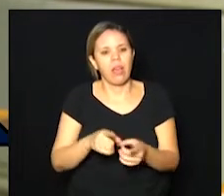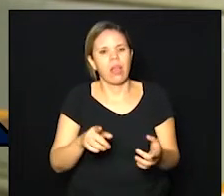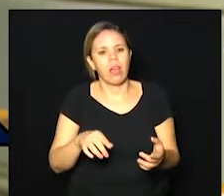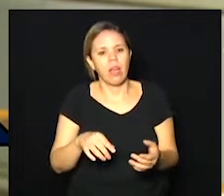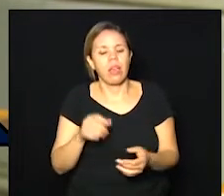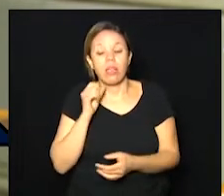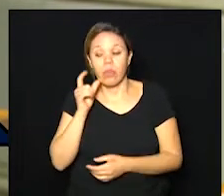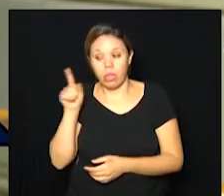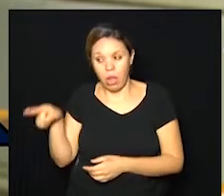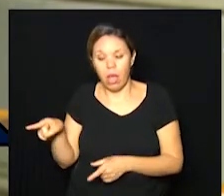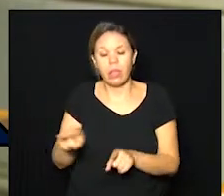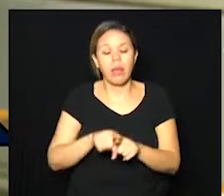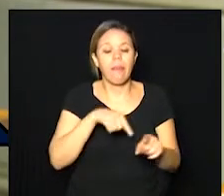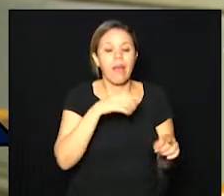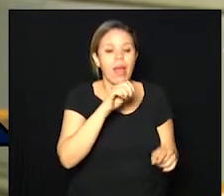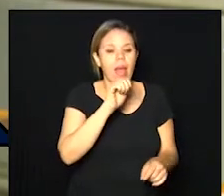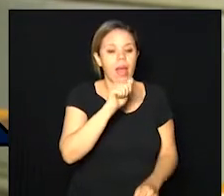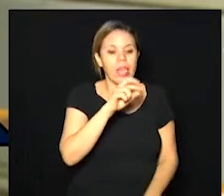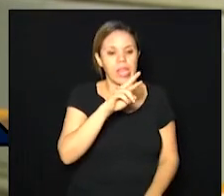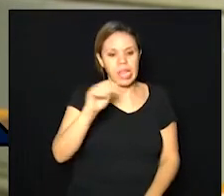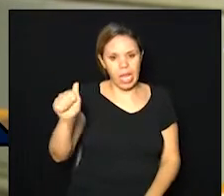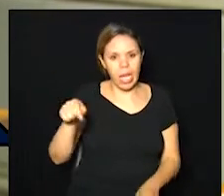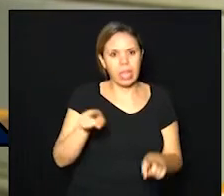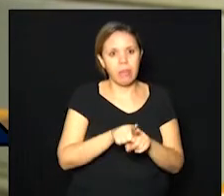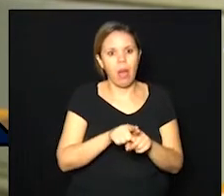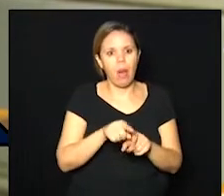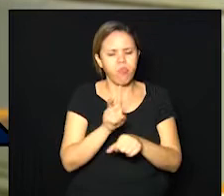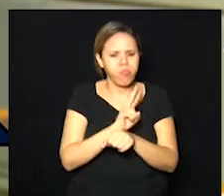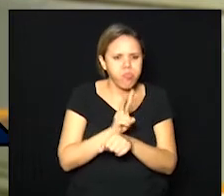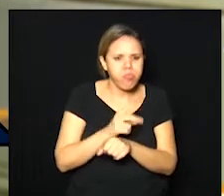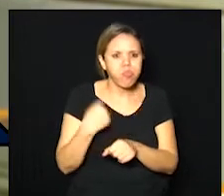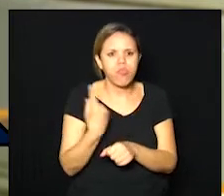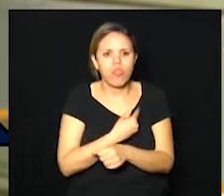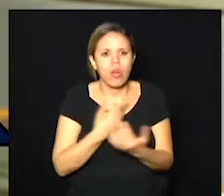da vigilância, porque se estamos aonde estamos,